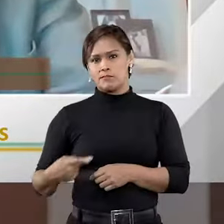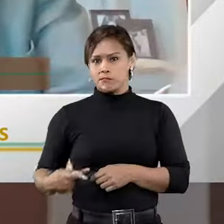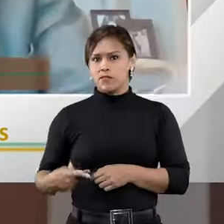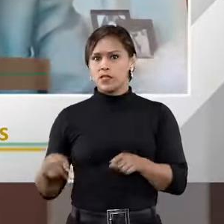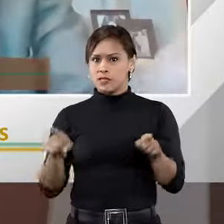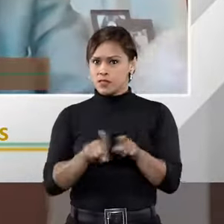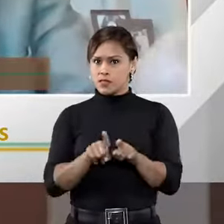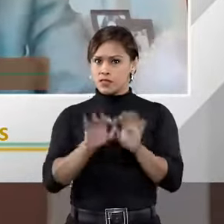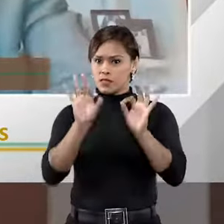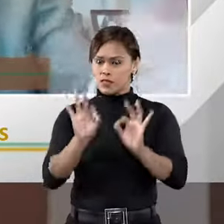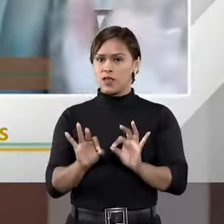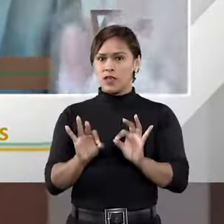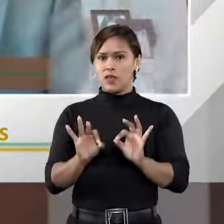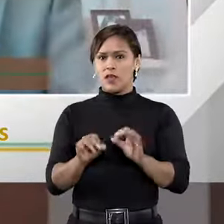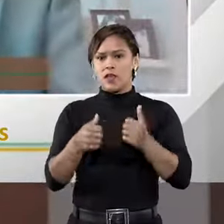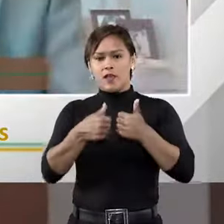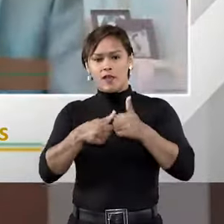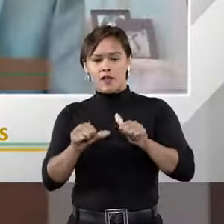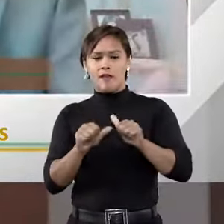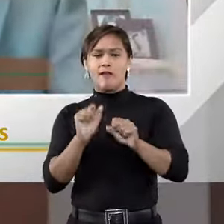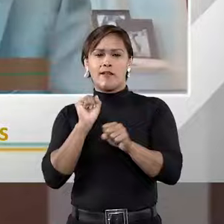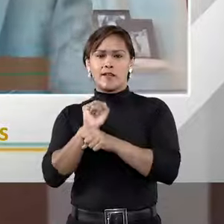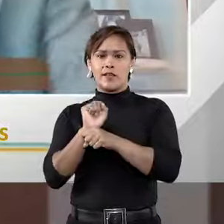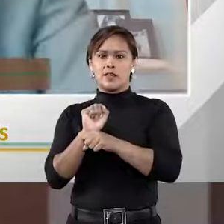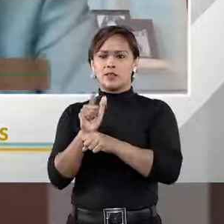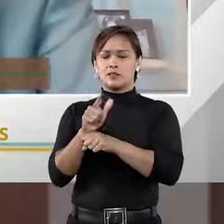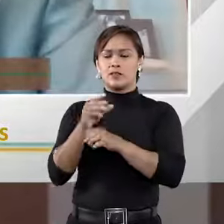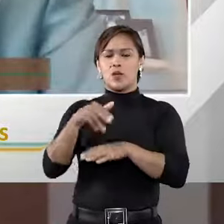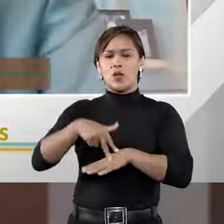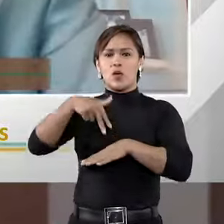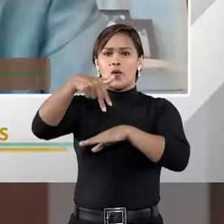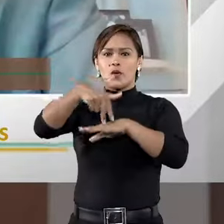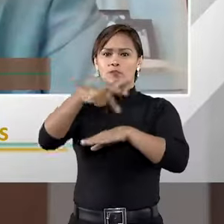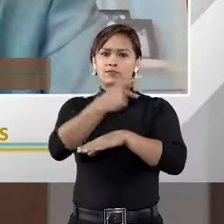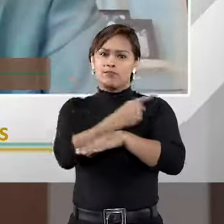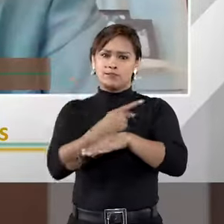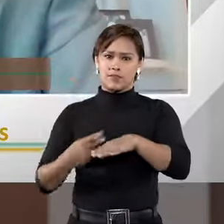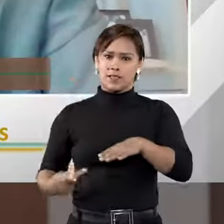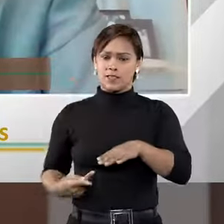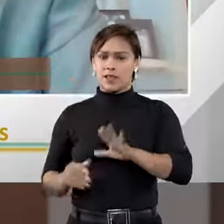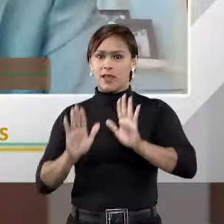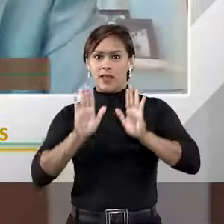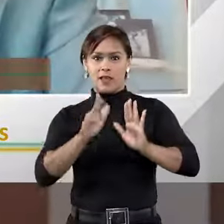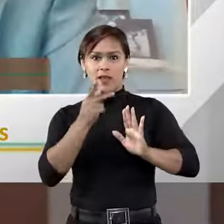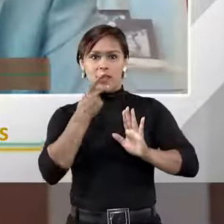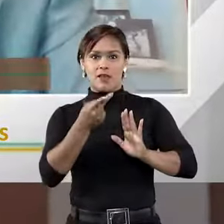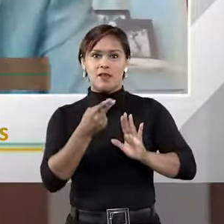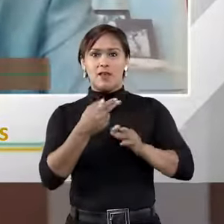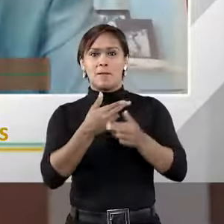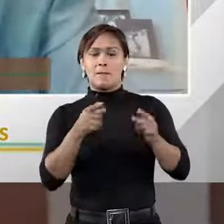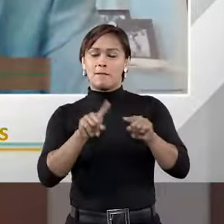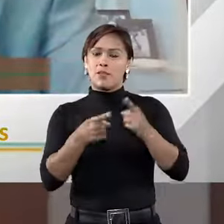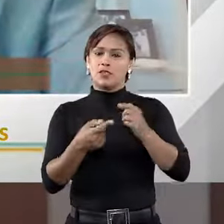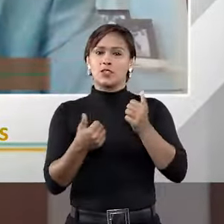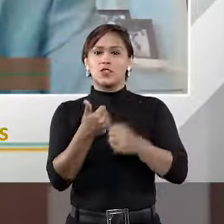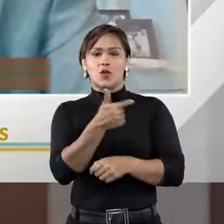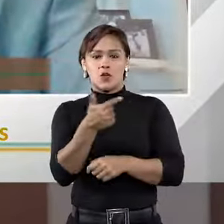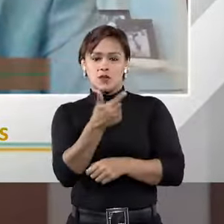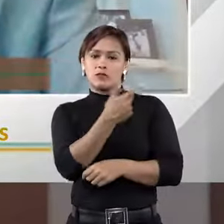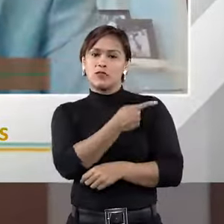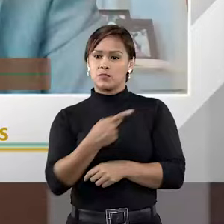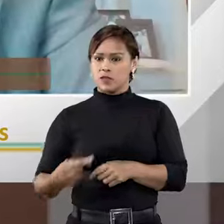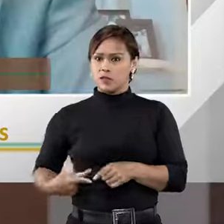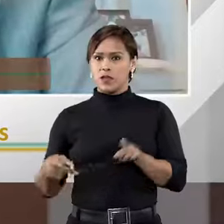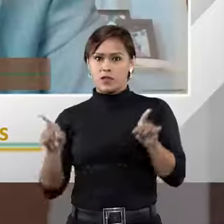vice-presidente é ficar na espera para ocupar o cargo do presidente, não seria lá, é grande coisa. Mas como vice-presidente, eu sou